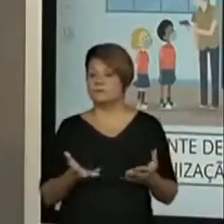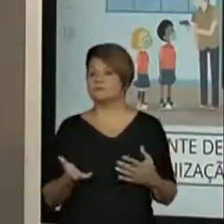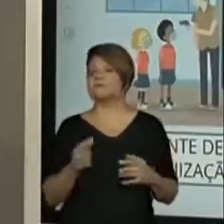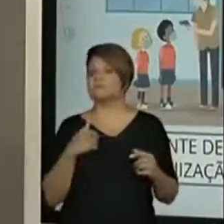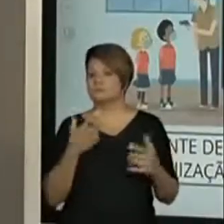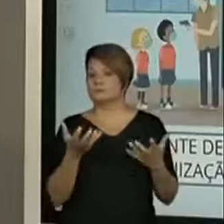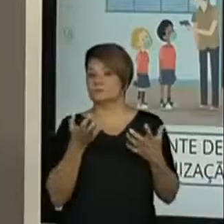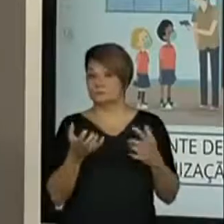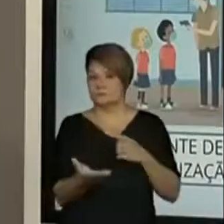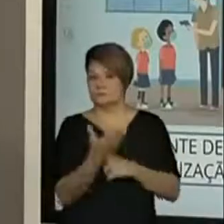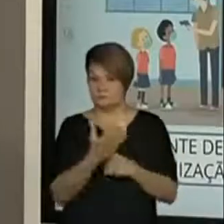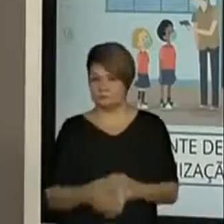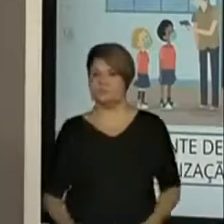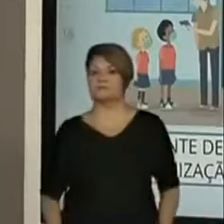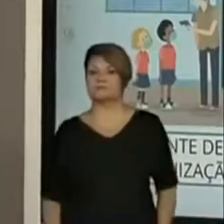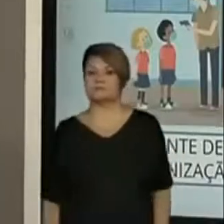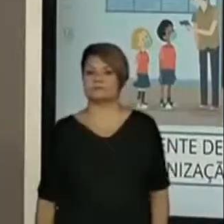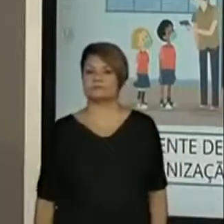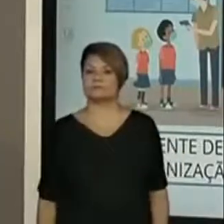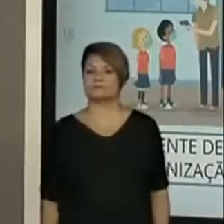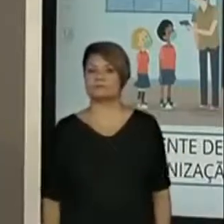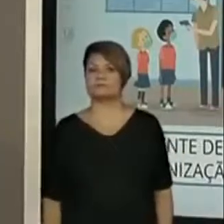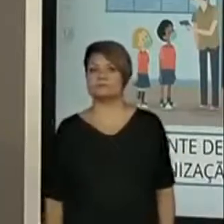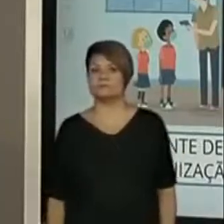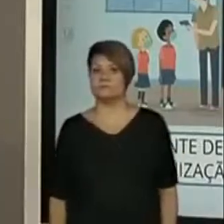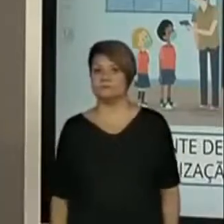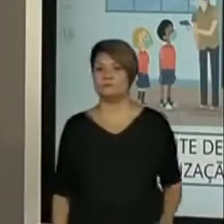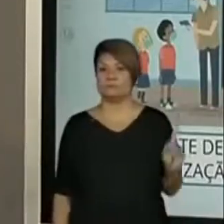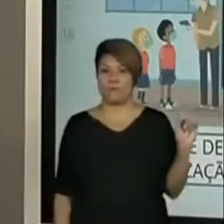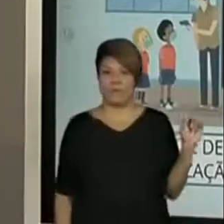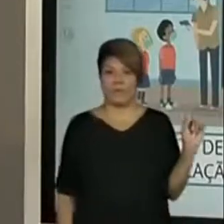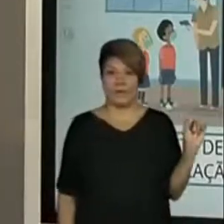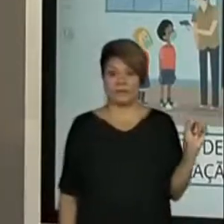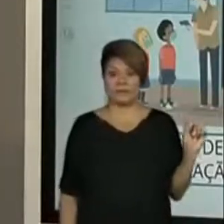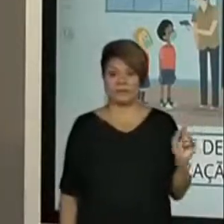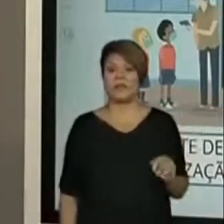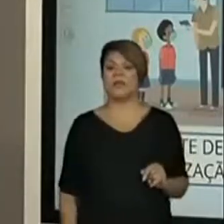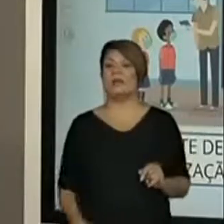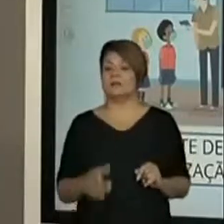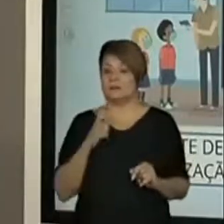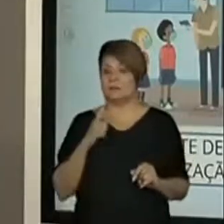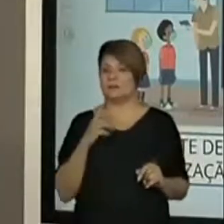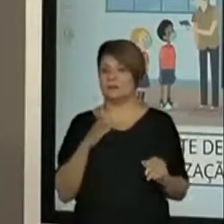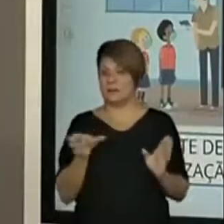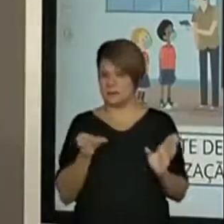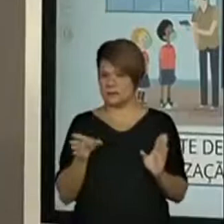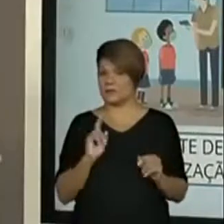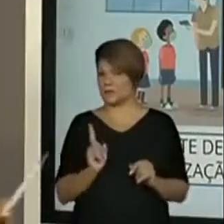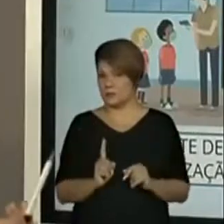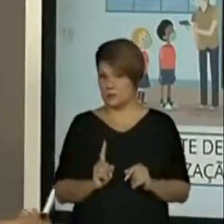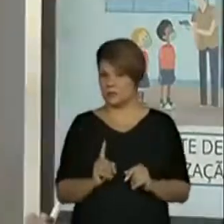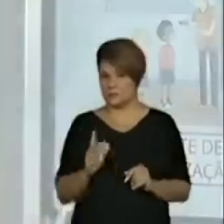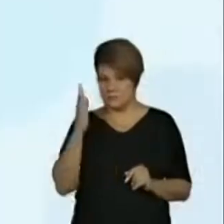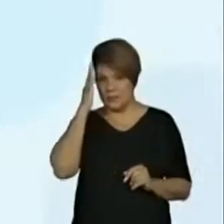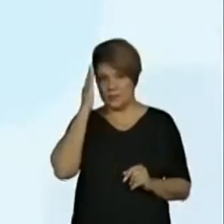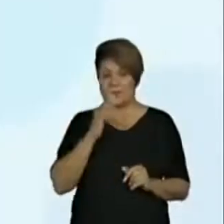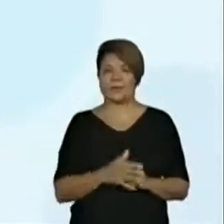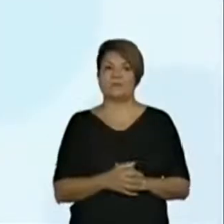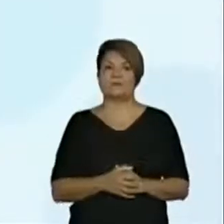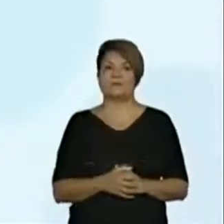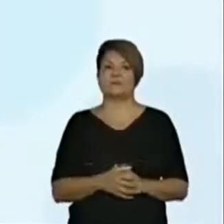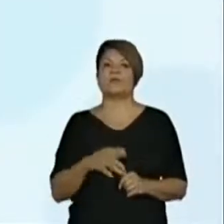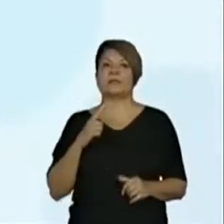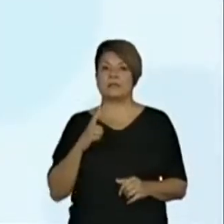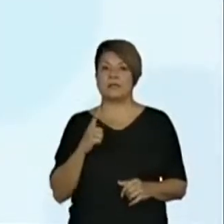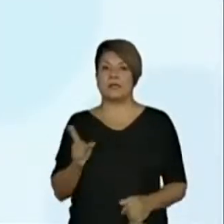crianças. Esse daí, professoras, vocês vão me dizer se os alunos estão acertando ou não. Aqui embaixo a gente tem alguns